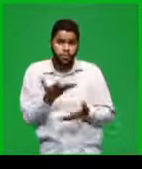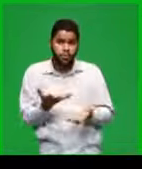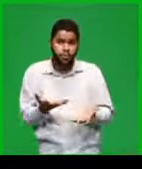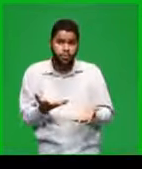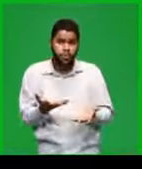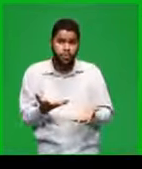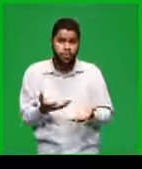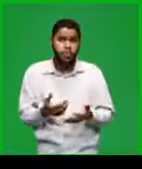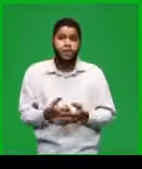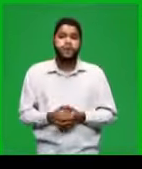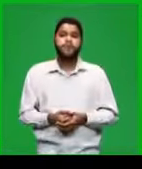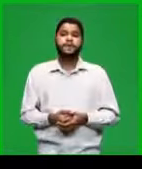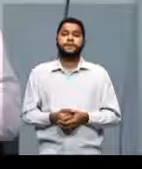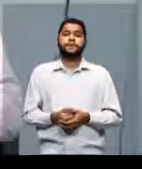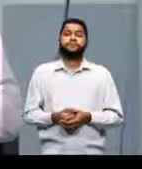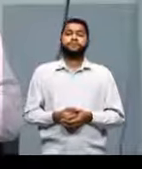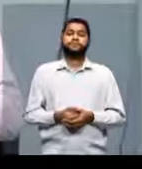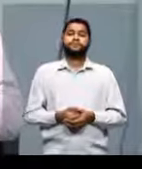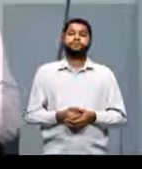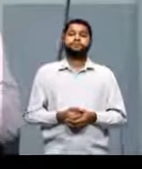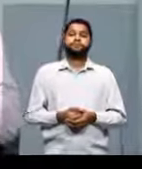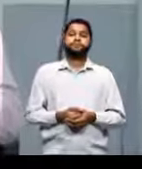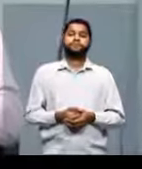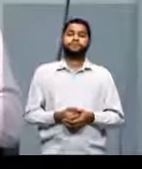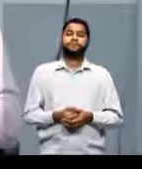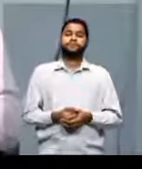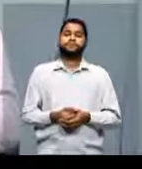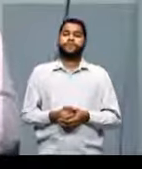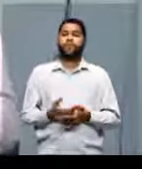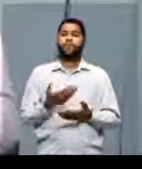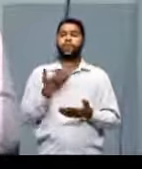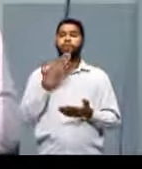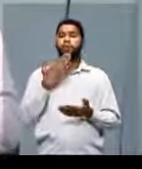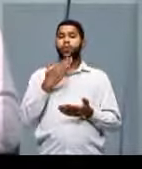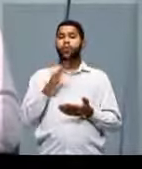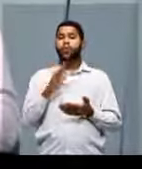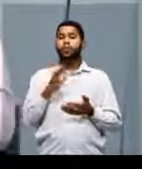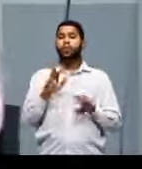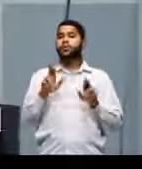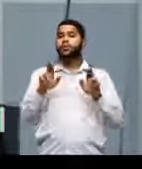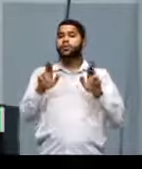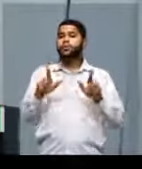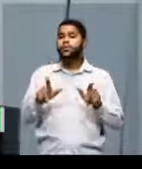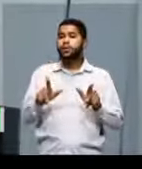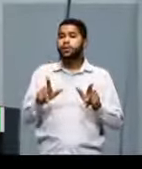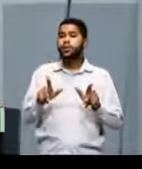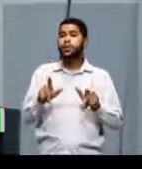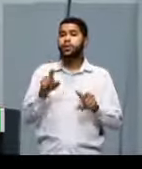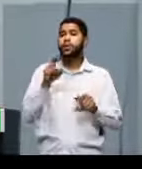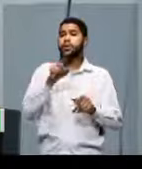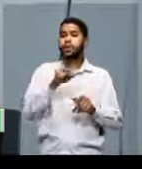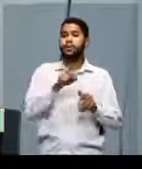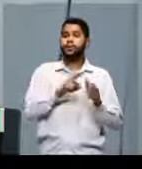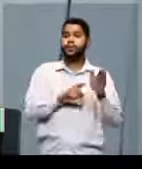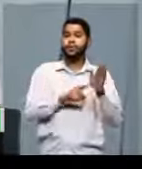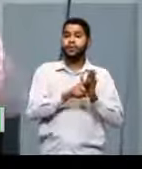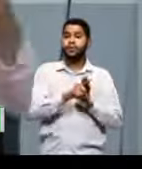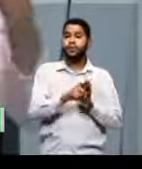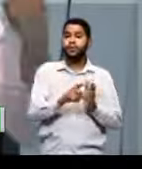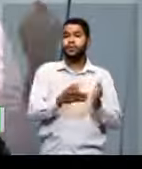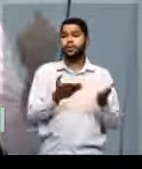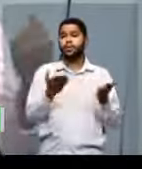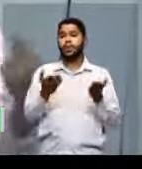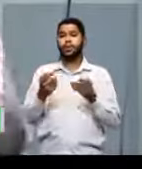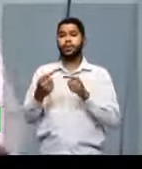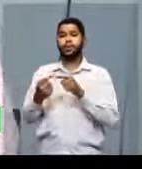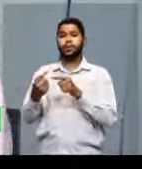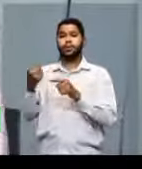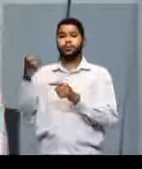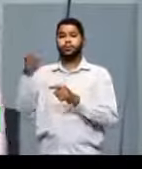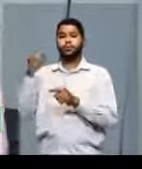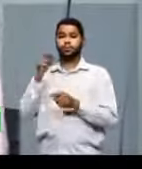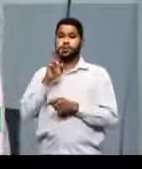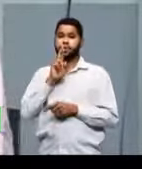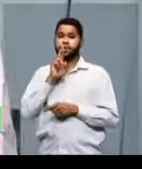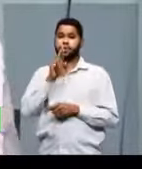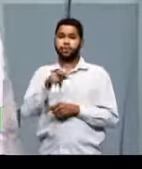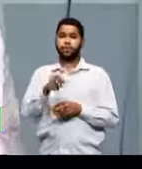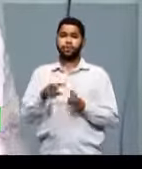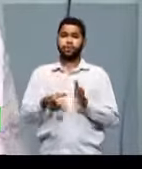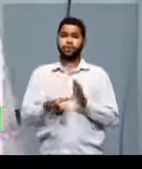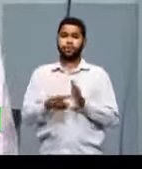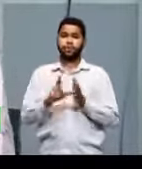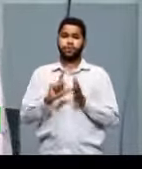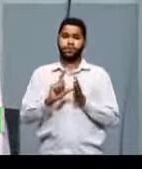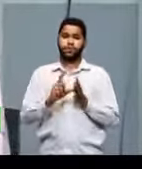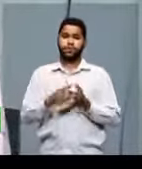Leandro? Veja só, qual é a diferença entre esta questão de agora e a questão que eu respondi